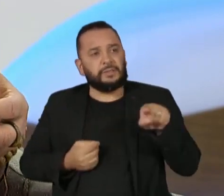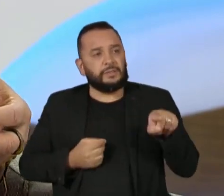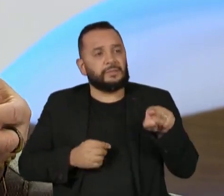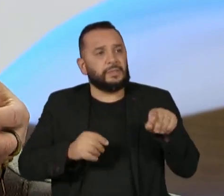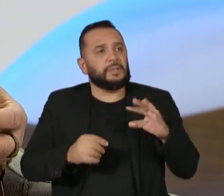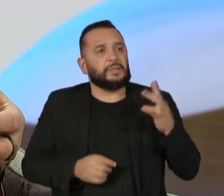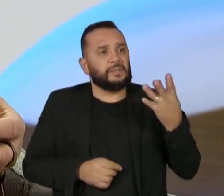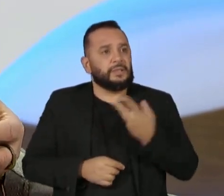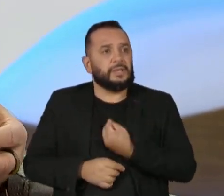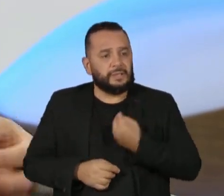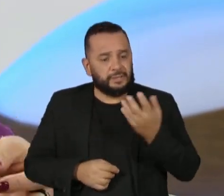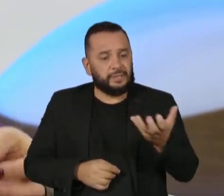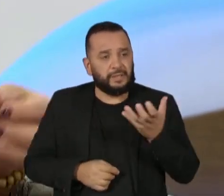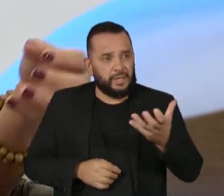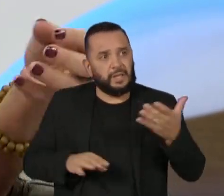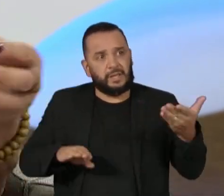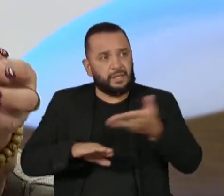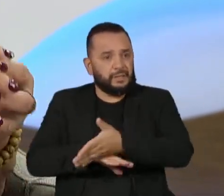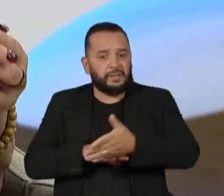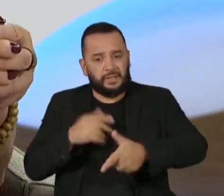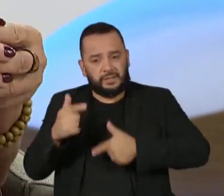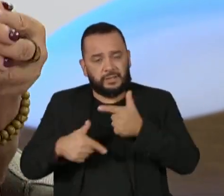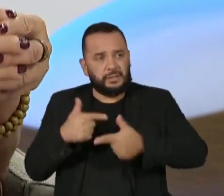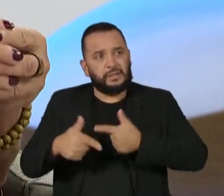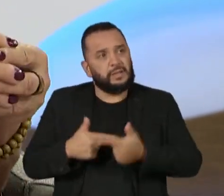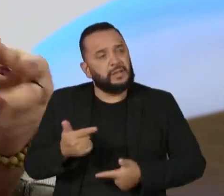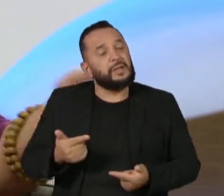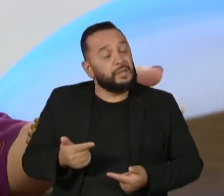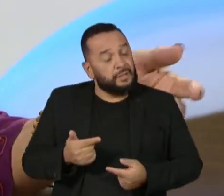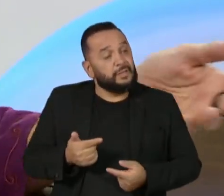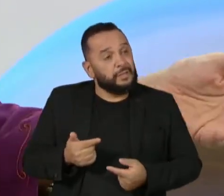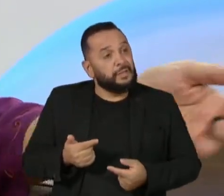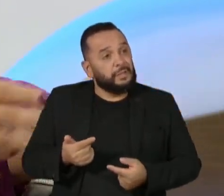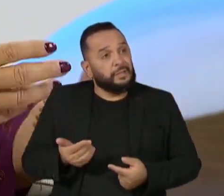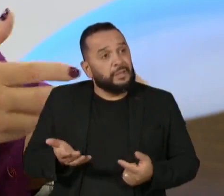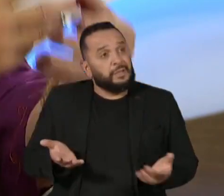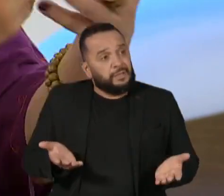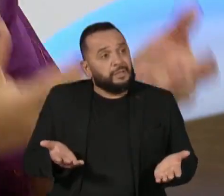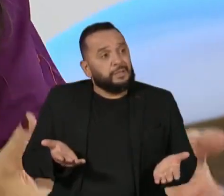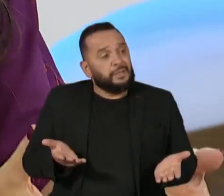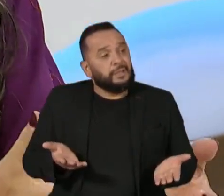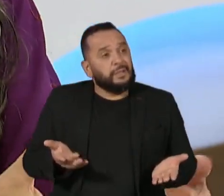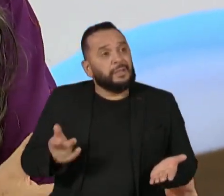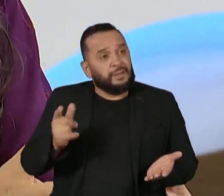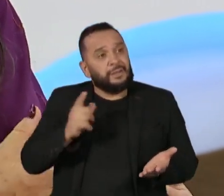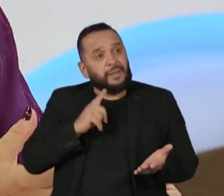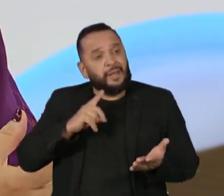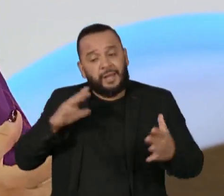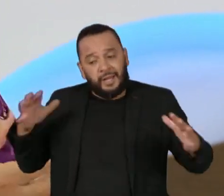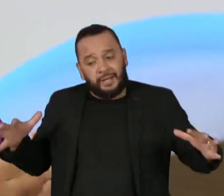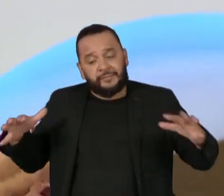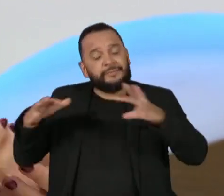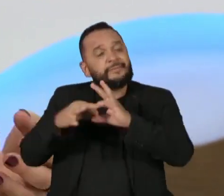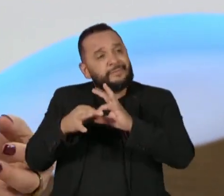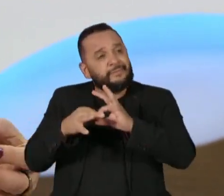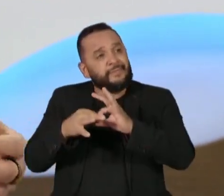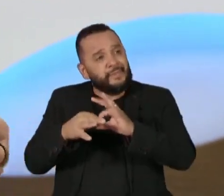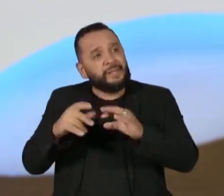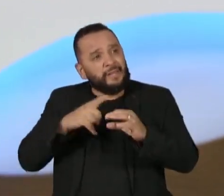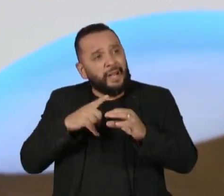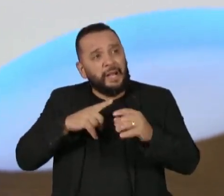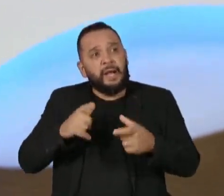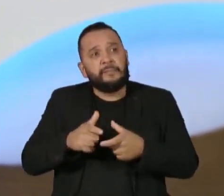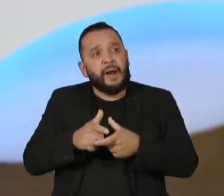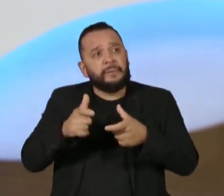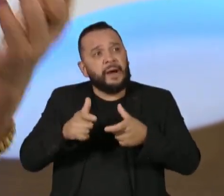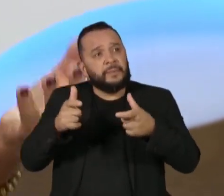participar do mercado de trabalho. Então, esse encontro tem sido crescente